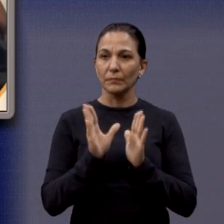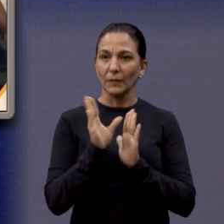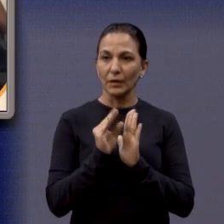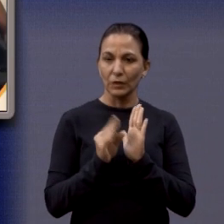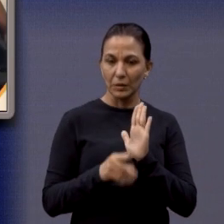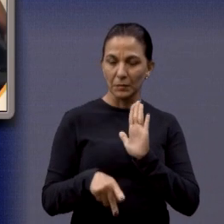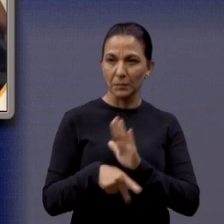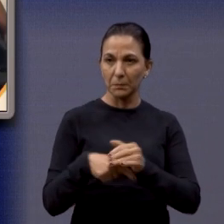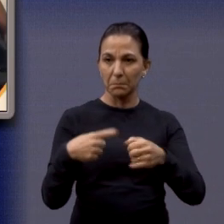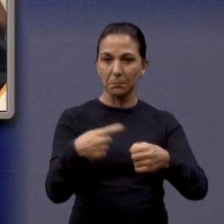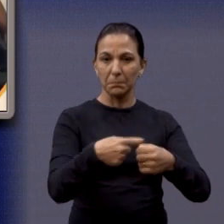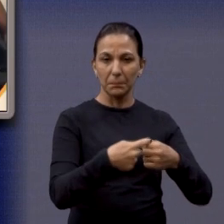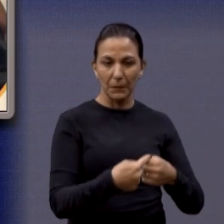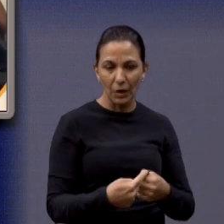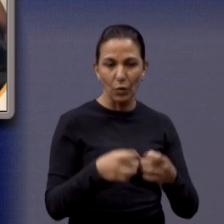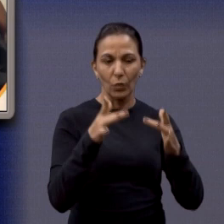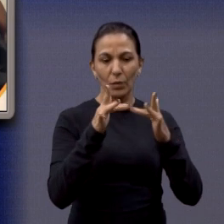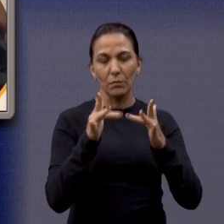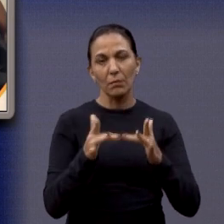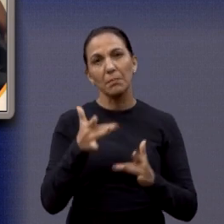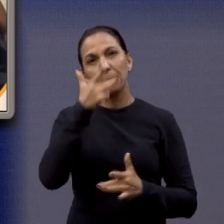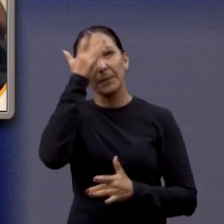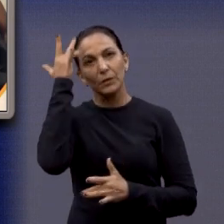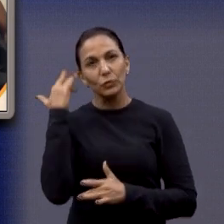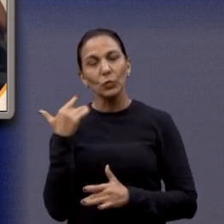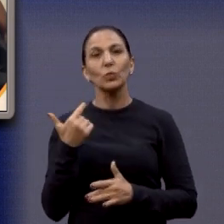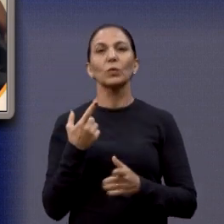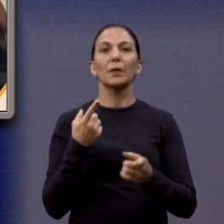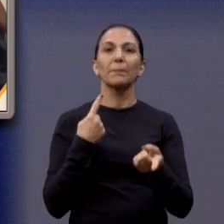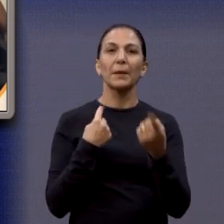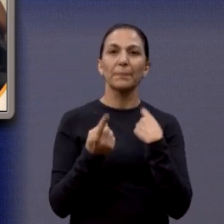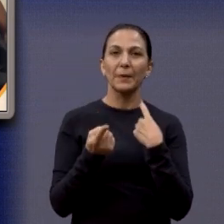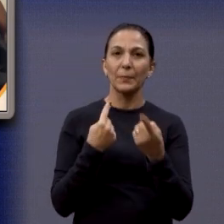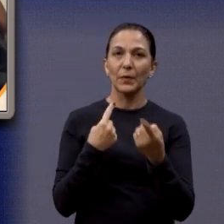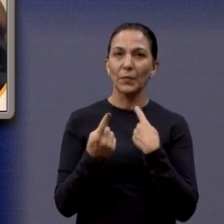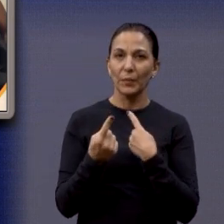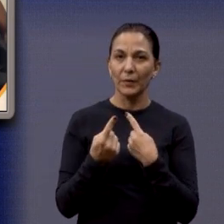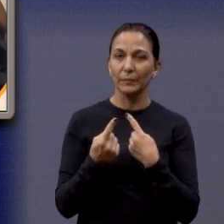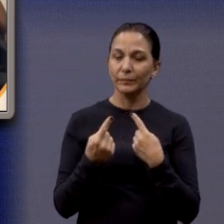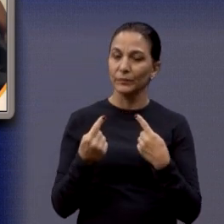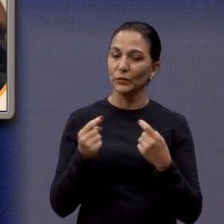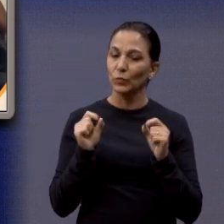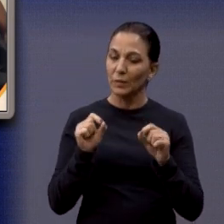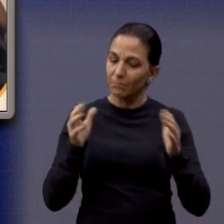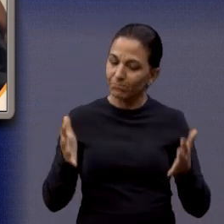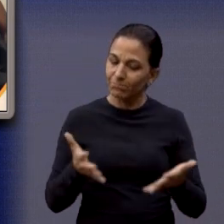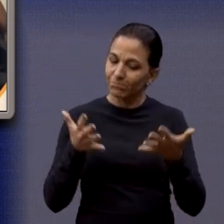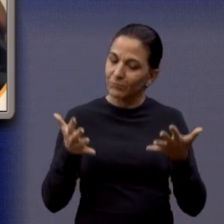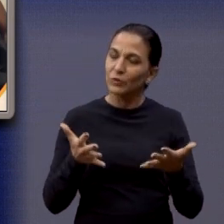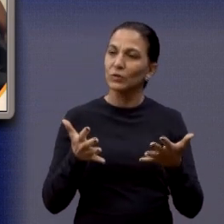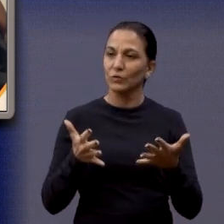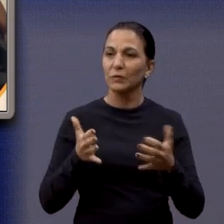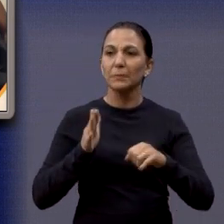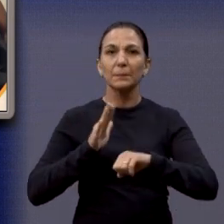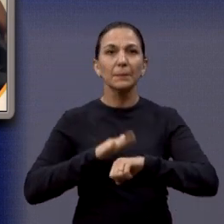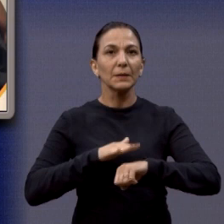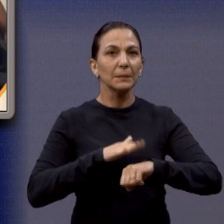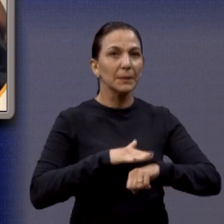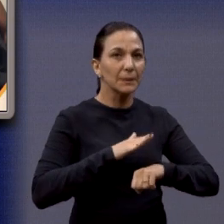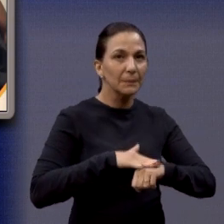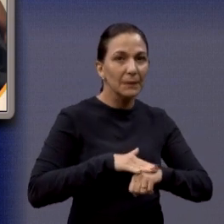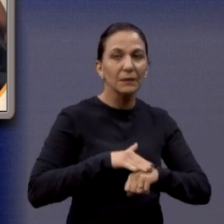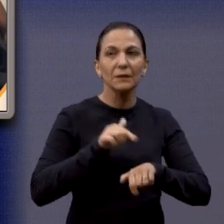bairros, gente tem ido até as pessoas, a tem conversado com as pessoas, e isso nos motiva a fazer cada vez mais